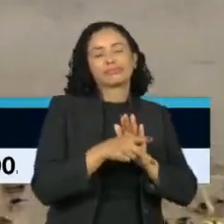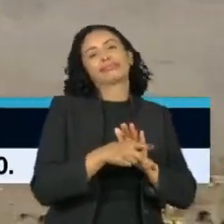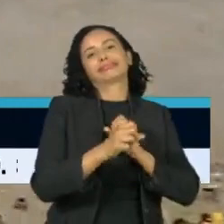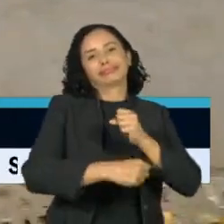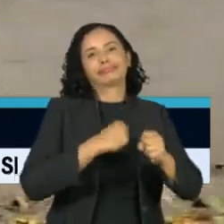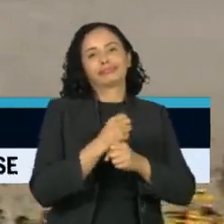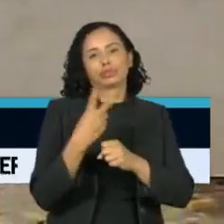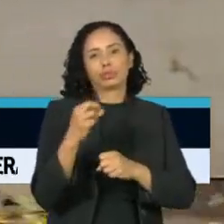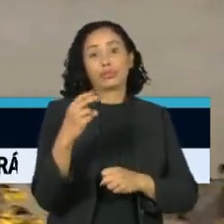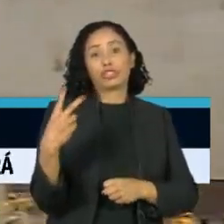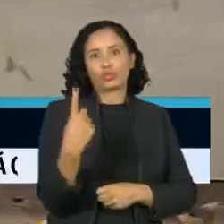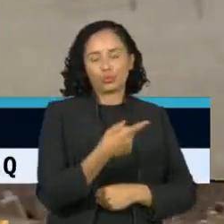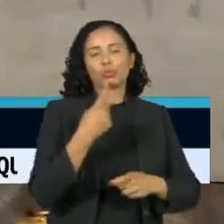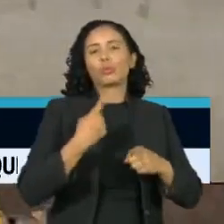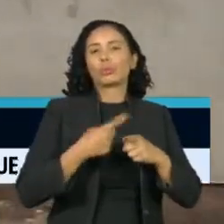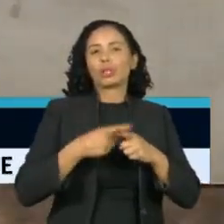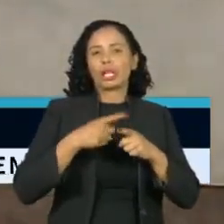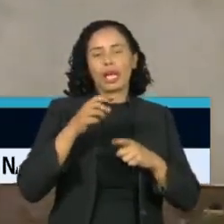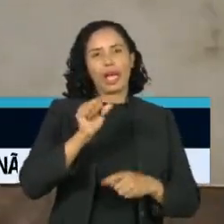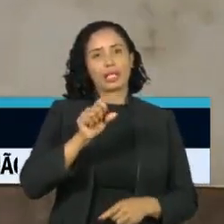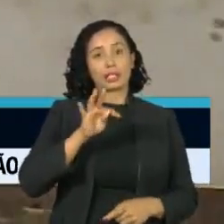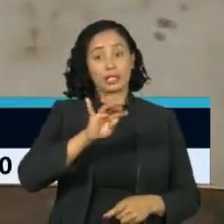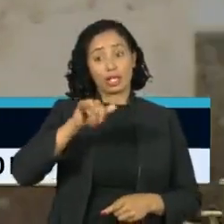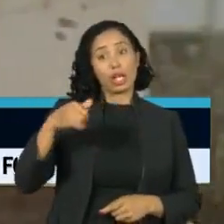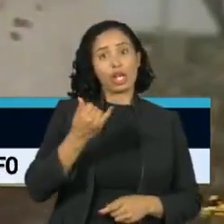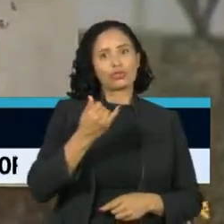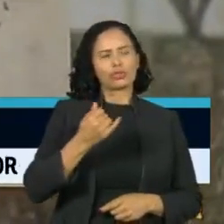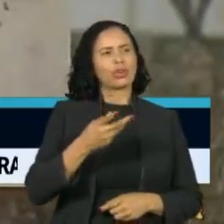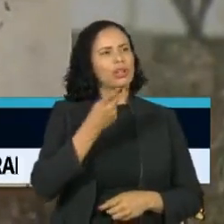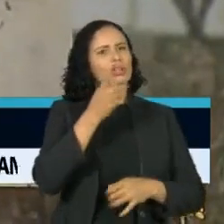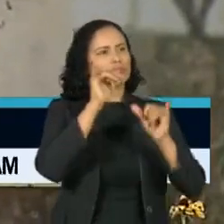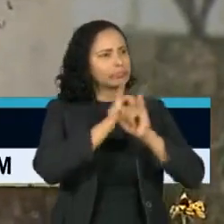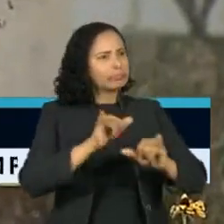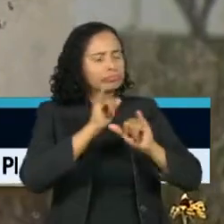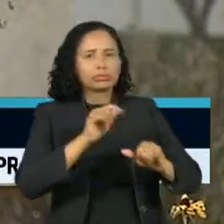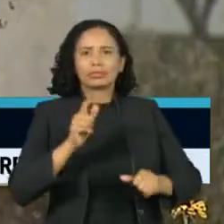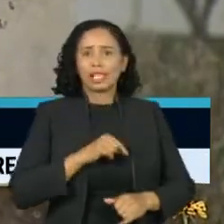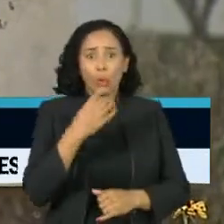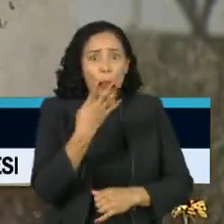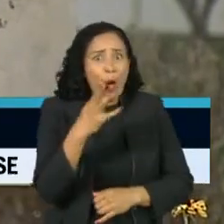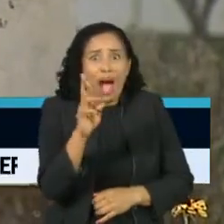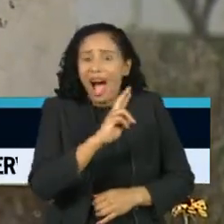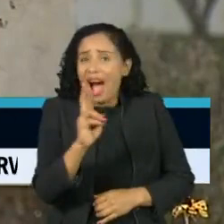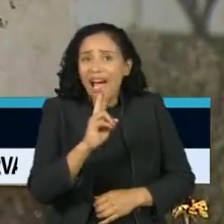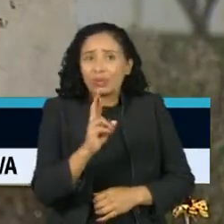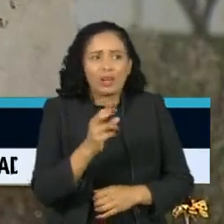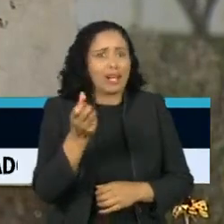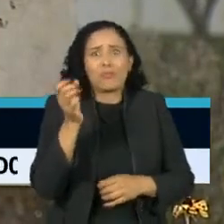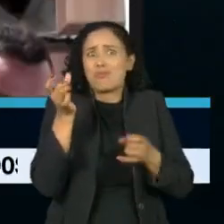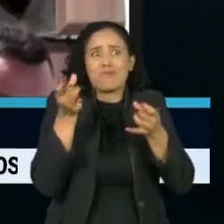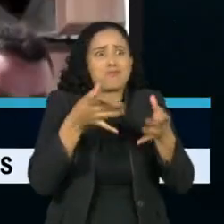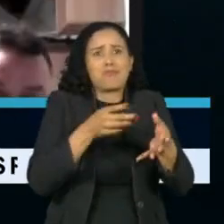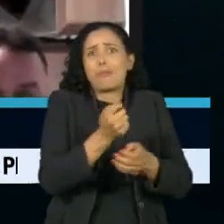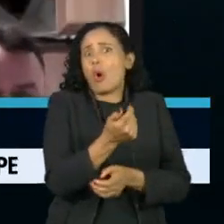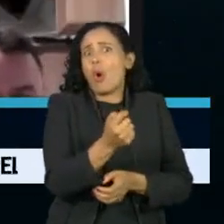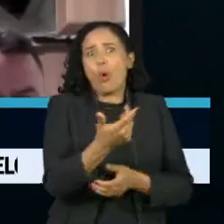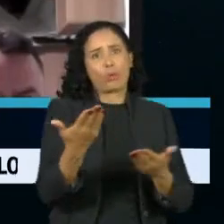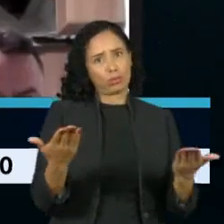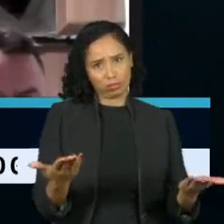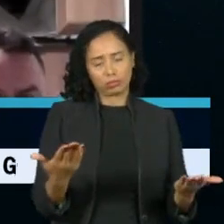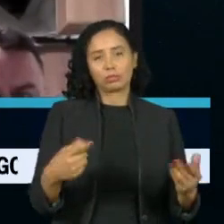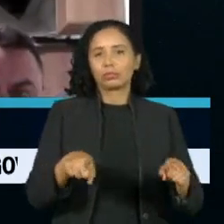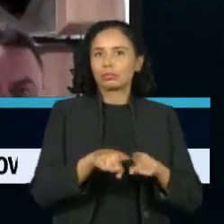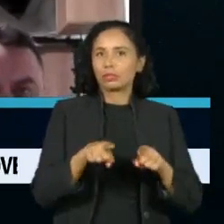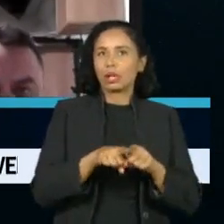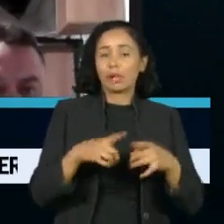Superior Tribunal de Justiça, que considerou o valor do furto de R$ 4,00 insignificante. Durante a